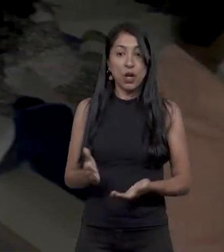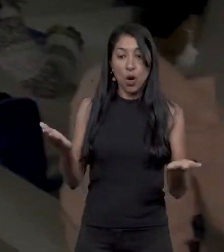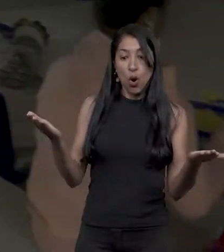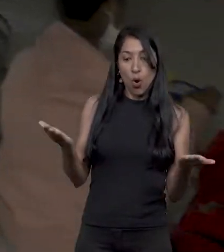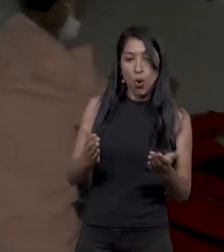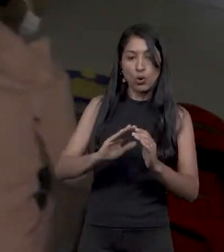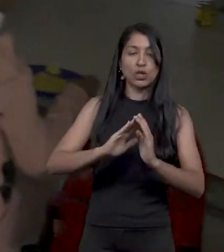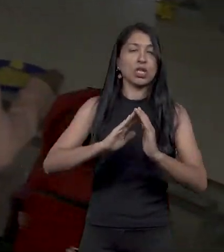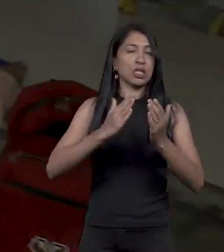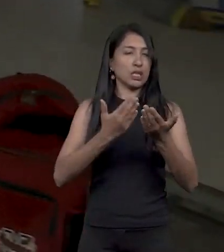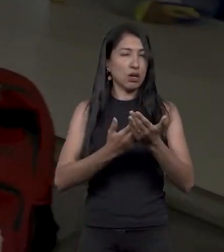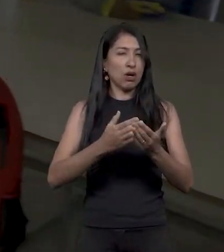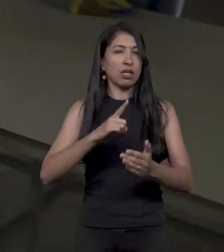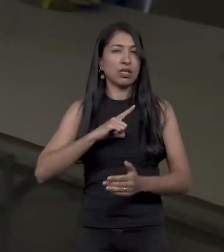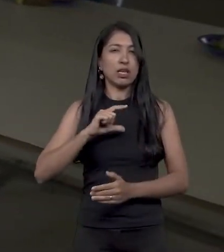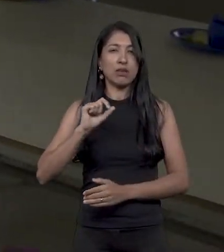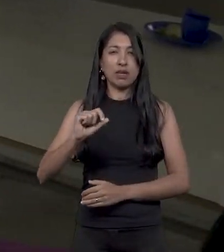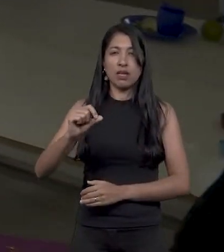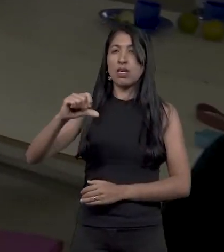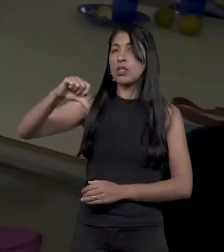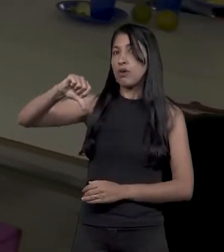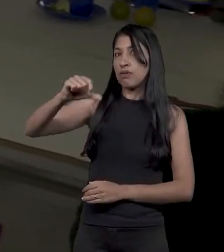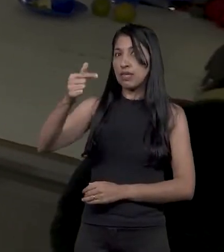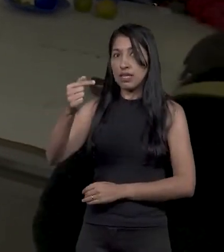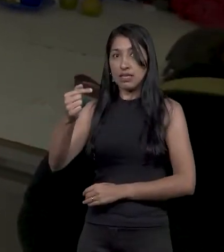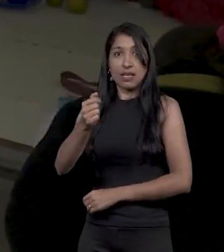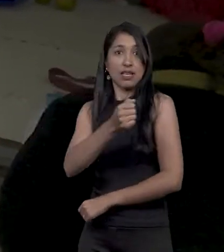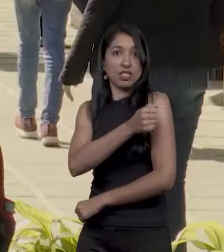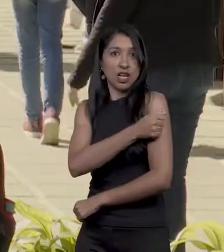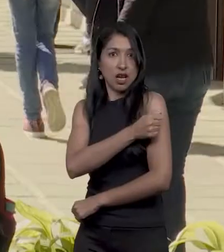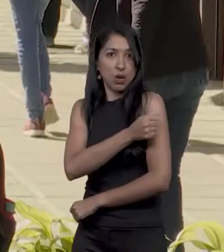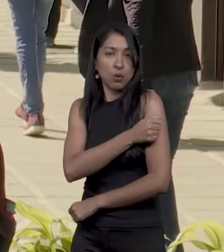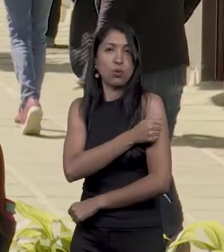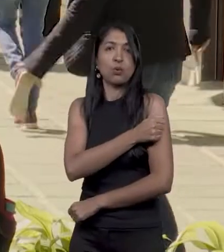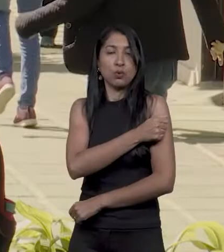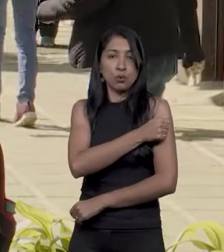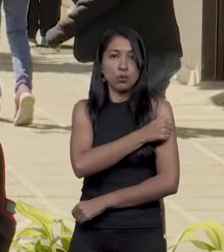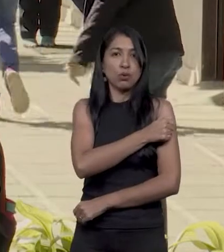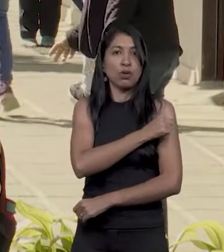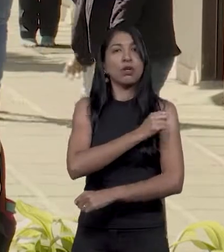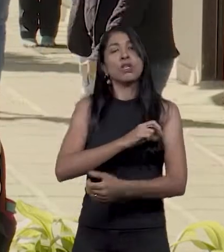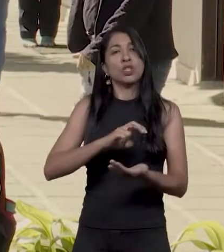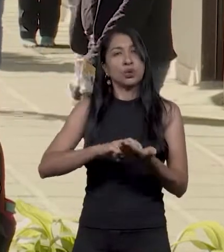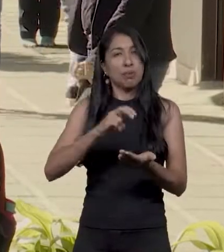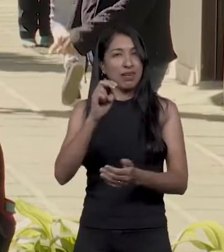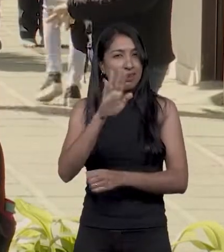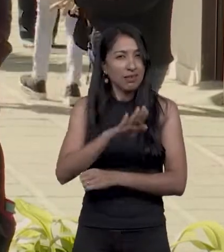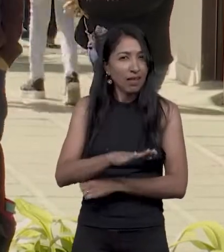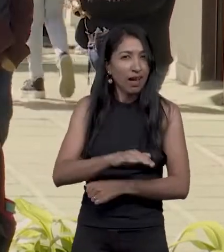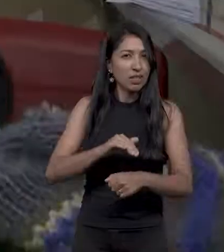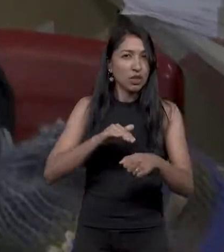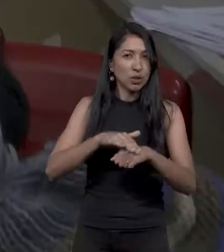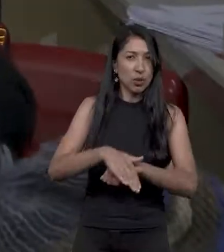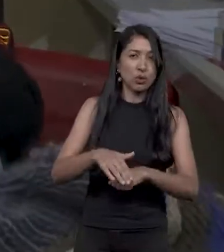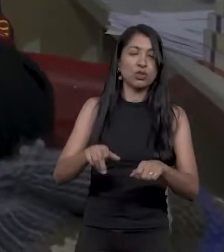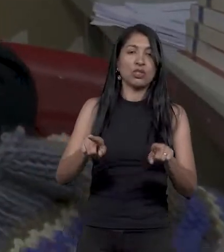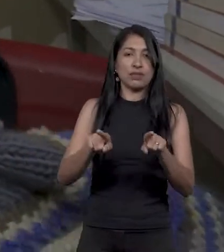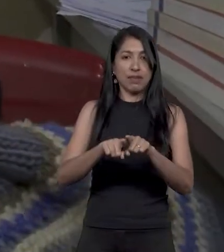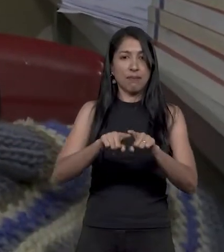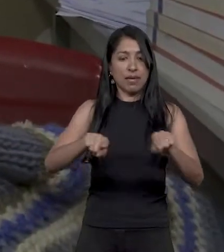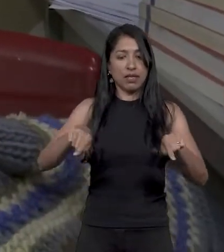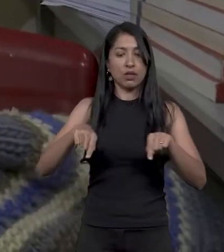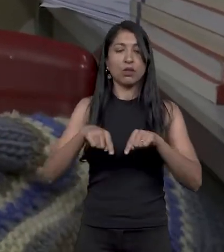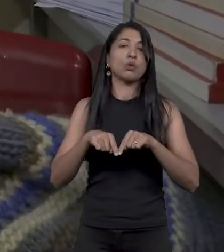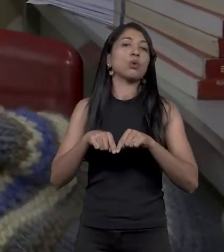Atualmente, a escola atende 97 estudantes nos períodos diurno e noturno. Além de